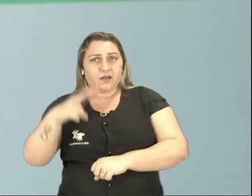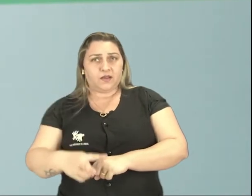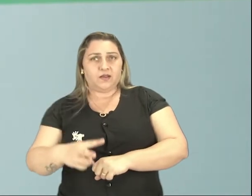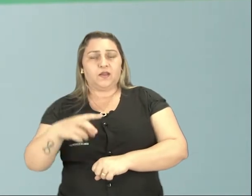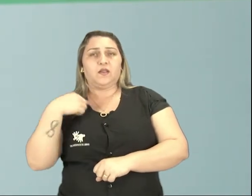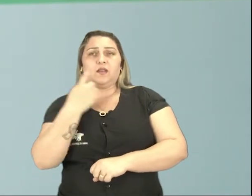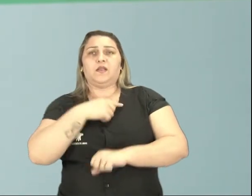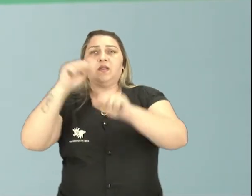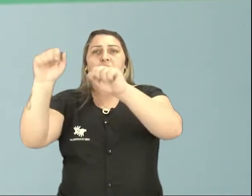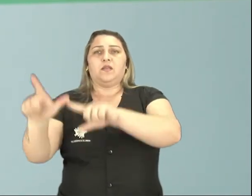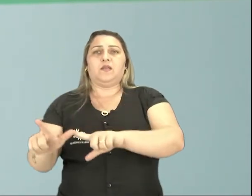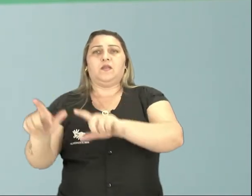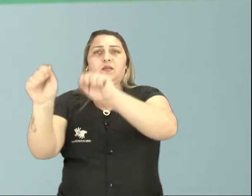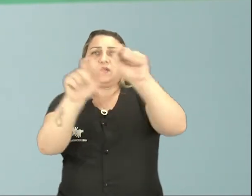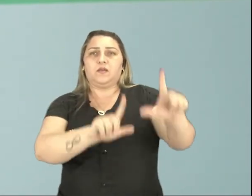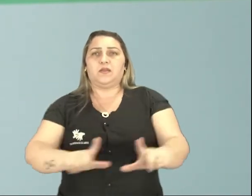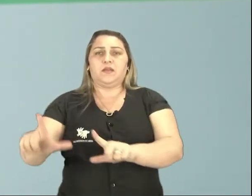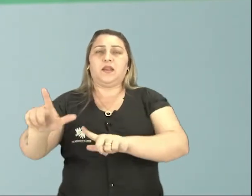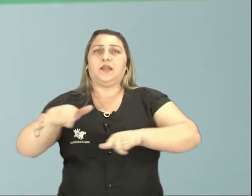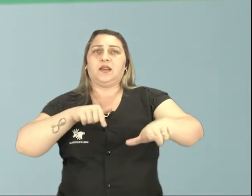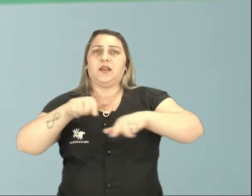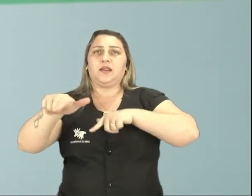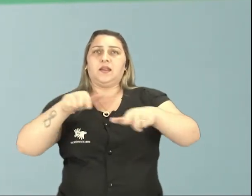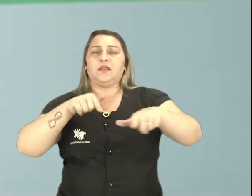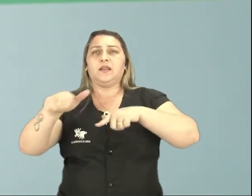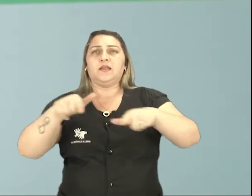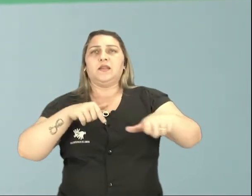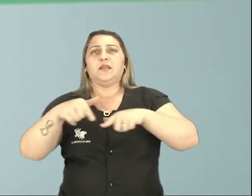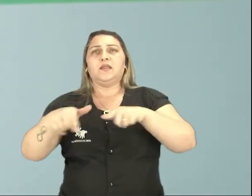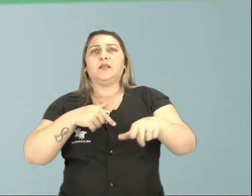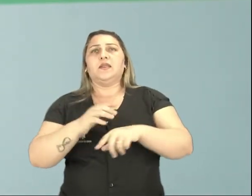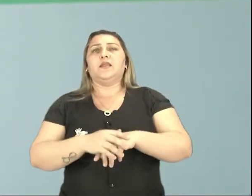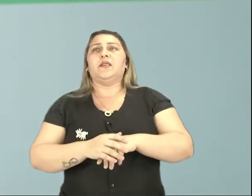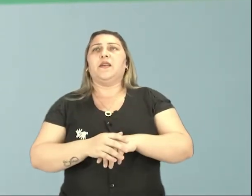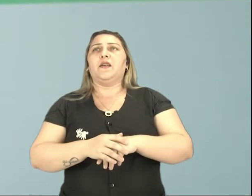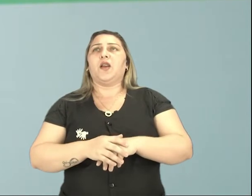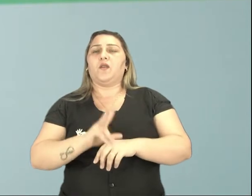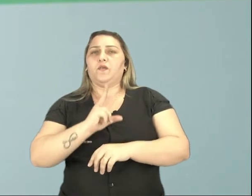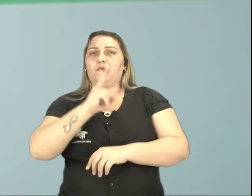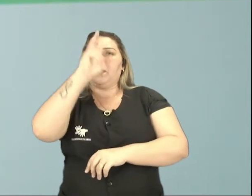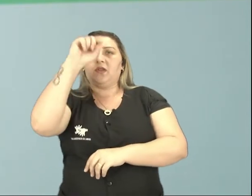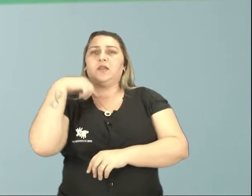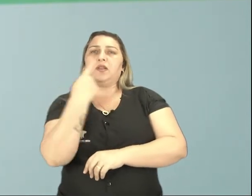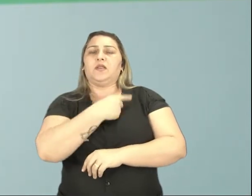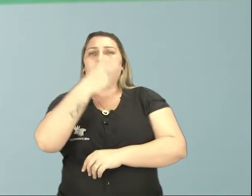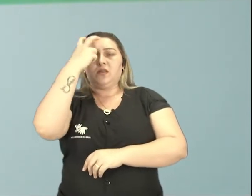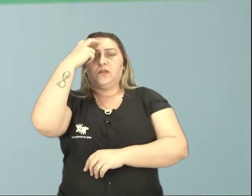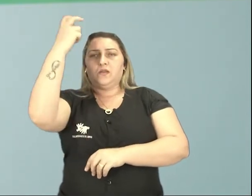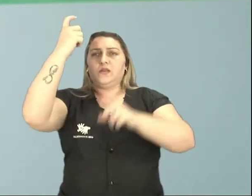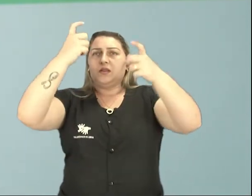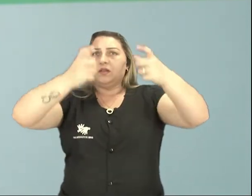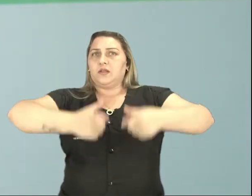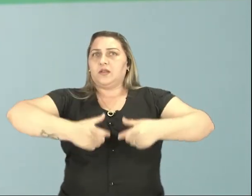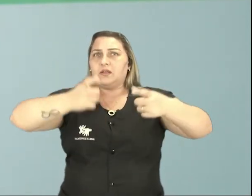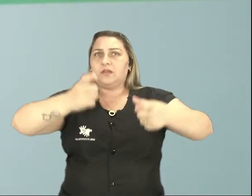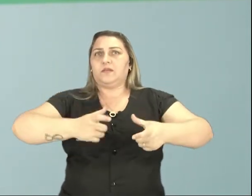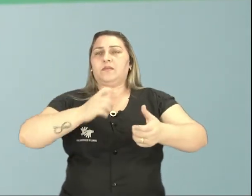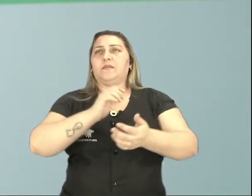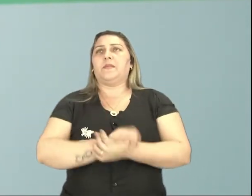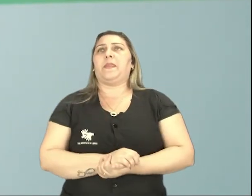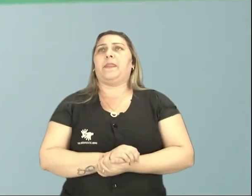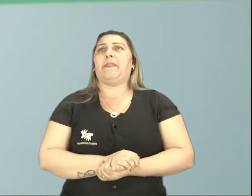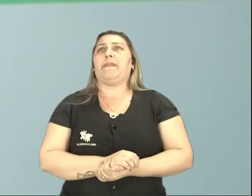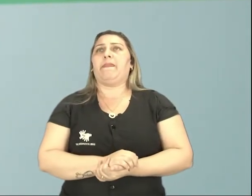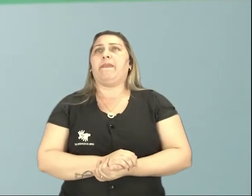2006, né? Como vocês viram aí no nosso slide, ele vem trabalhando como uma forma de fortalecer a nossa